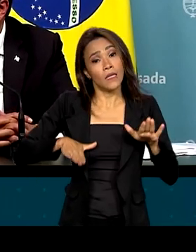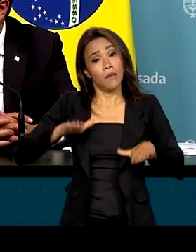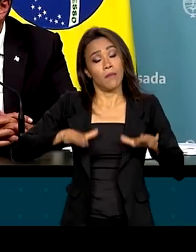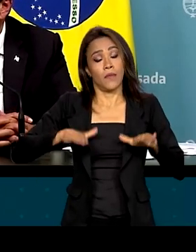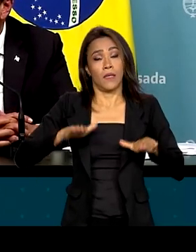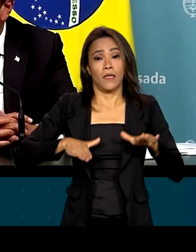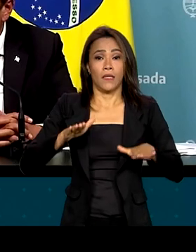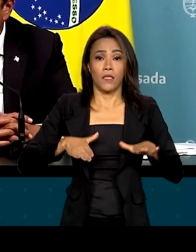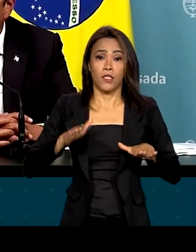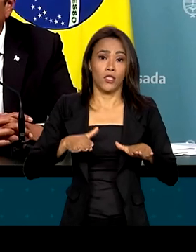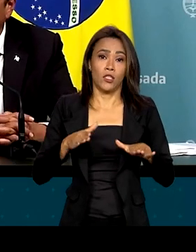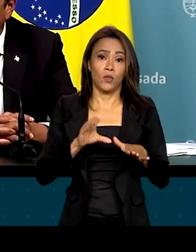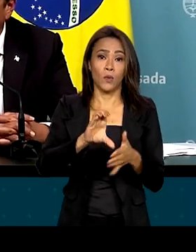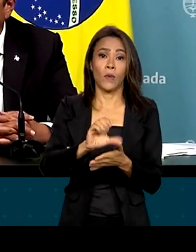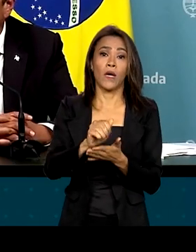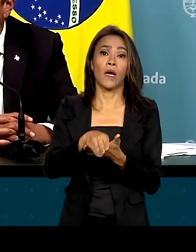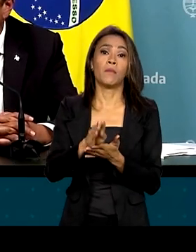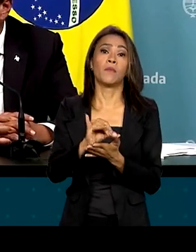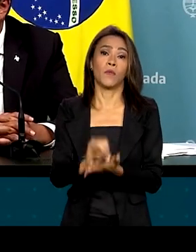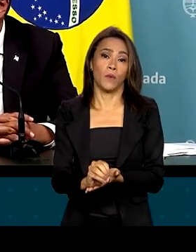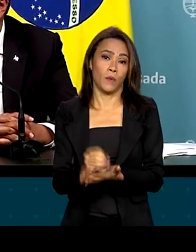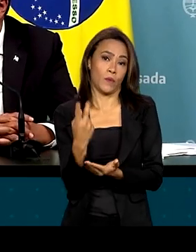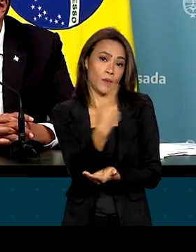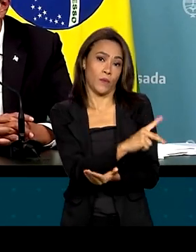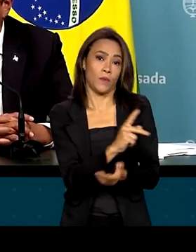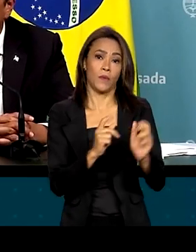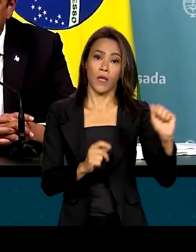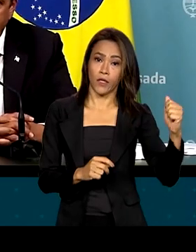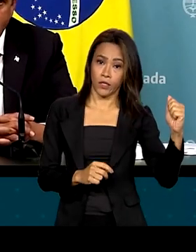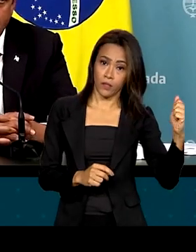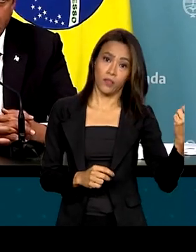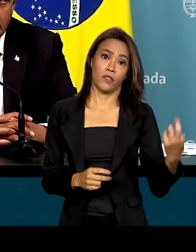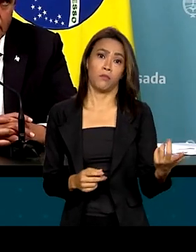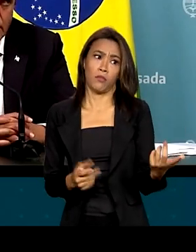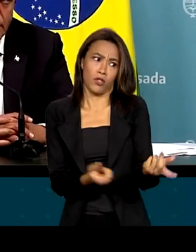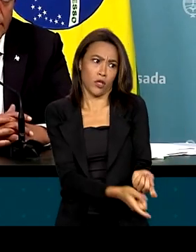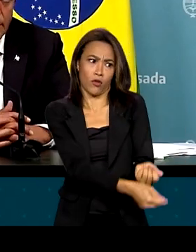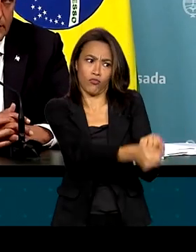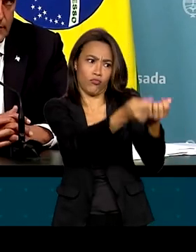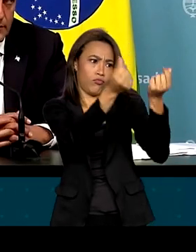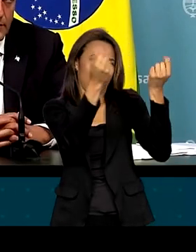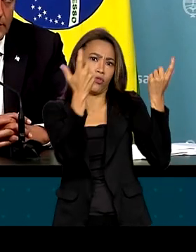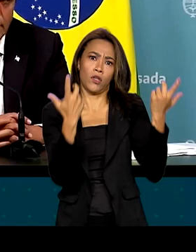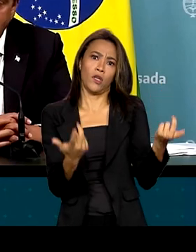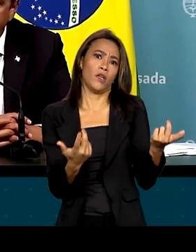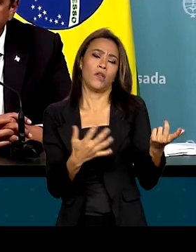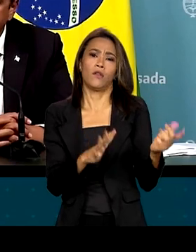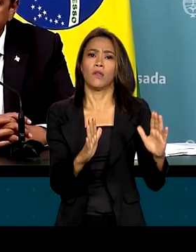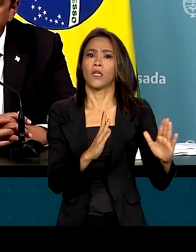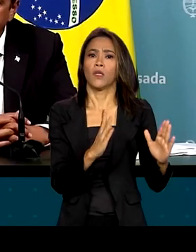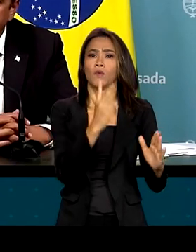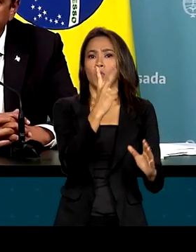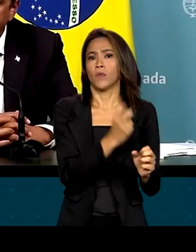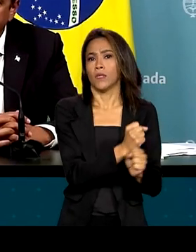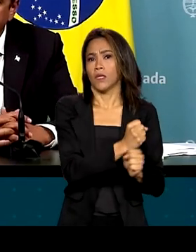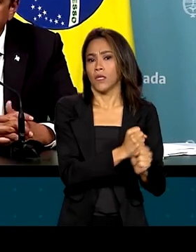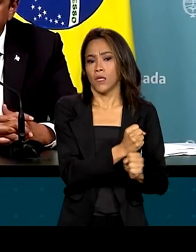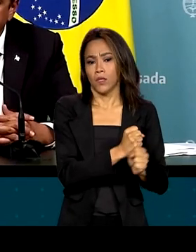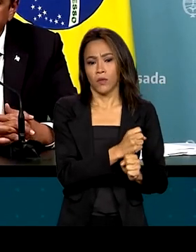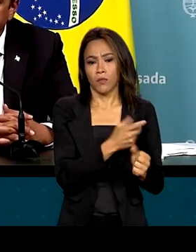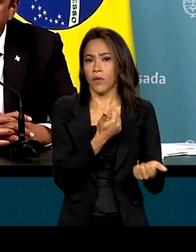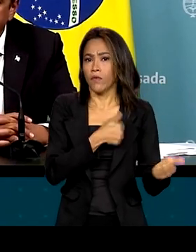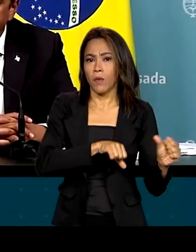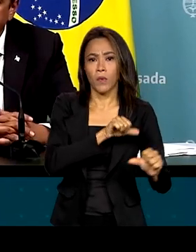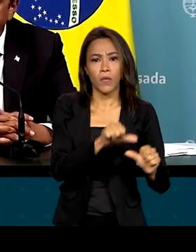situação cambial da Argentina. A Argentina pode estar cheia de dinheiro daqui a dois anos que não vai mudar o